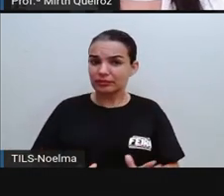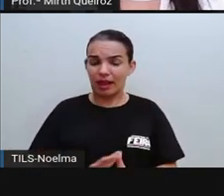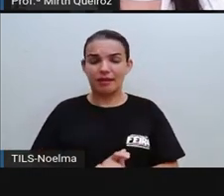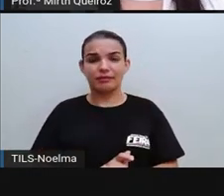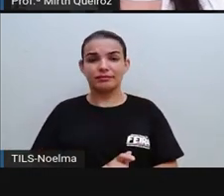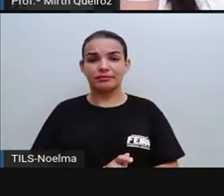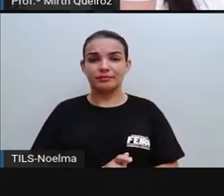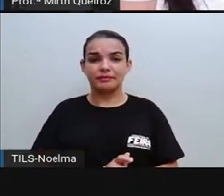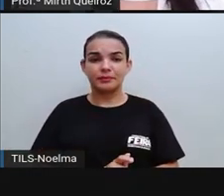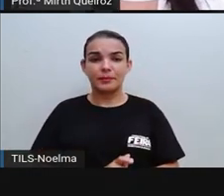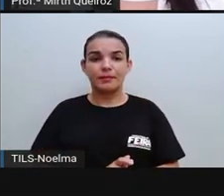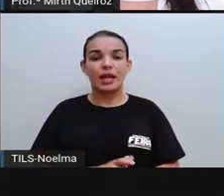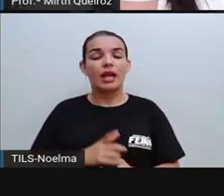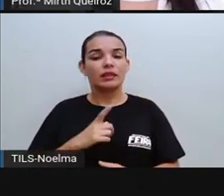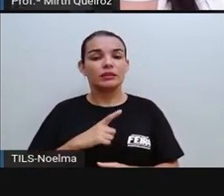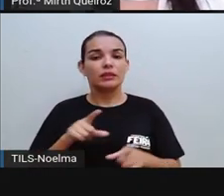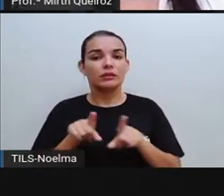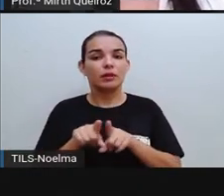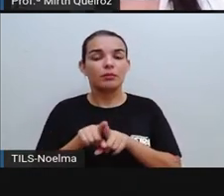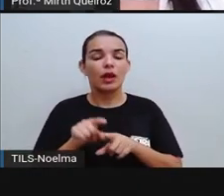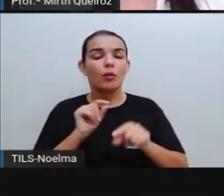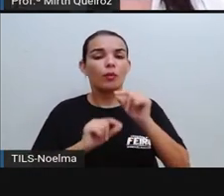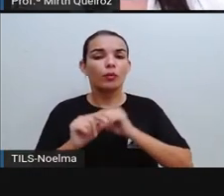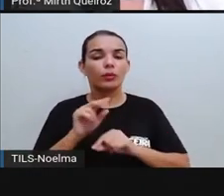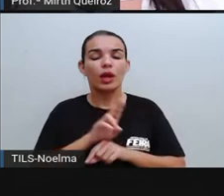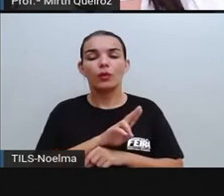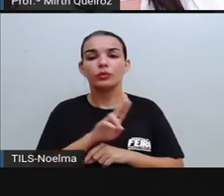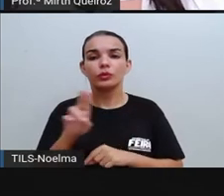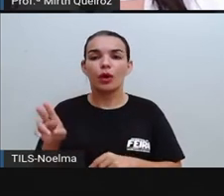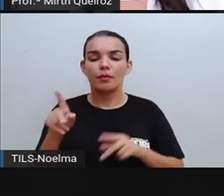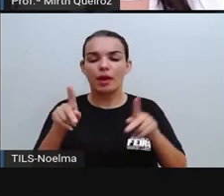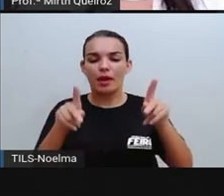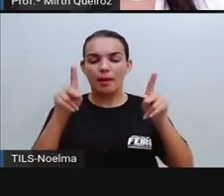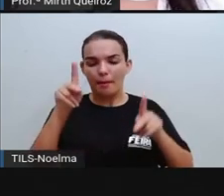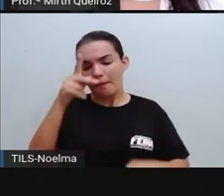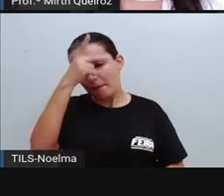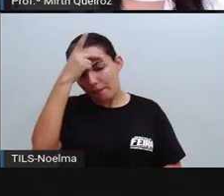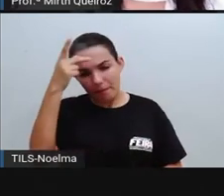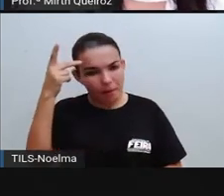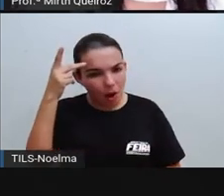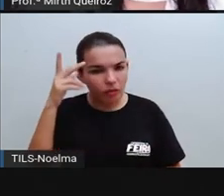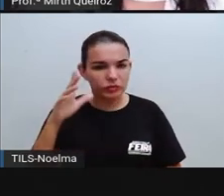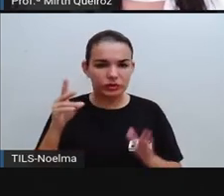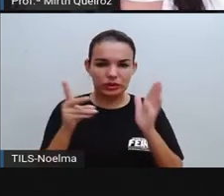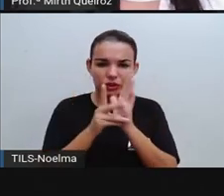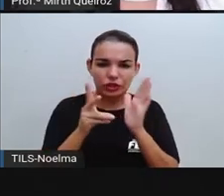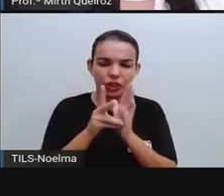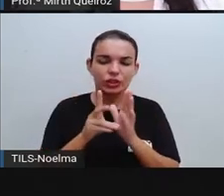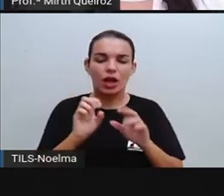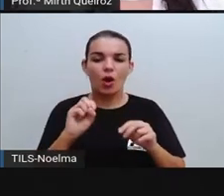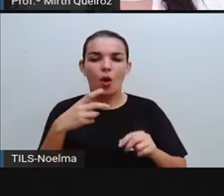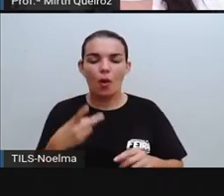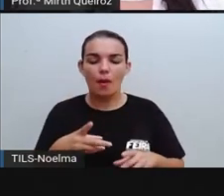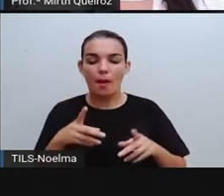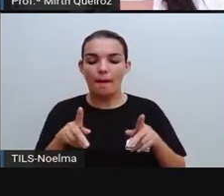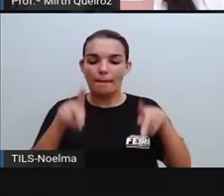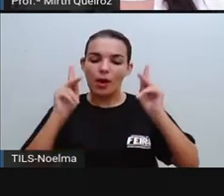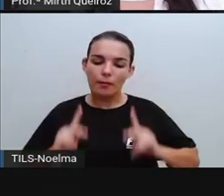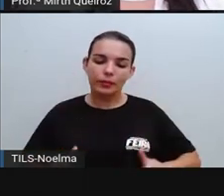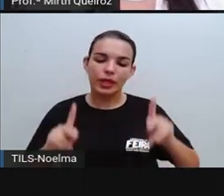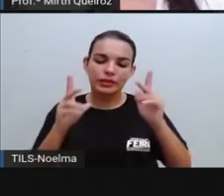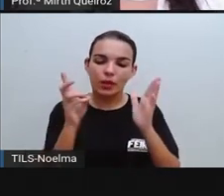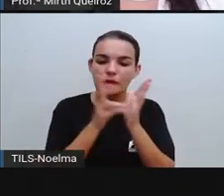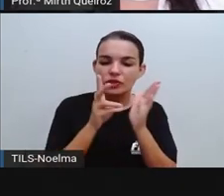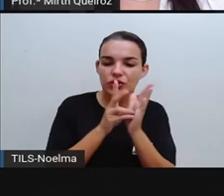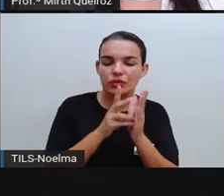a gente costuma utilizar mais o termo povos indígenas, populações indígenas. Por quê? Porque índio, muitas vezes as